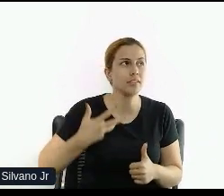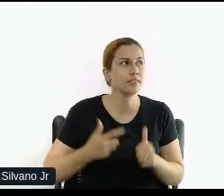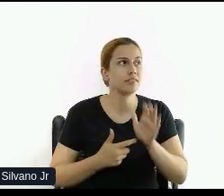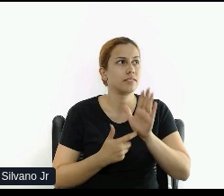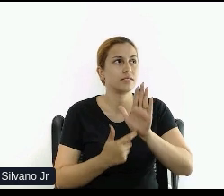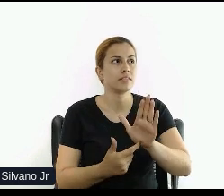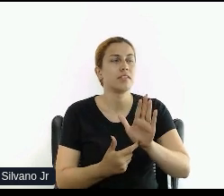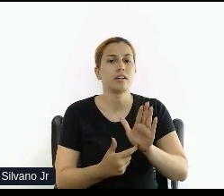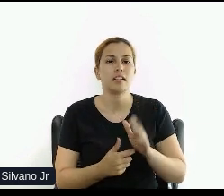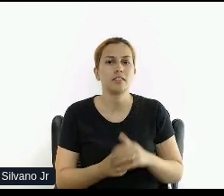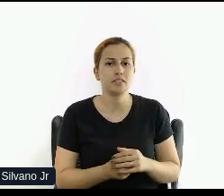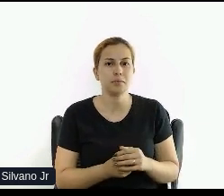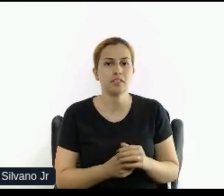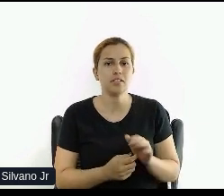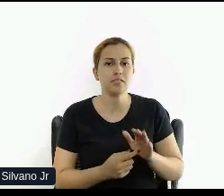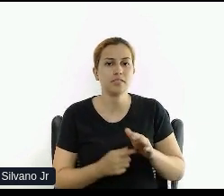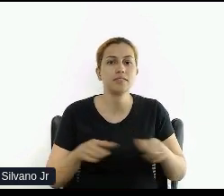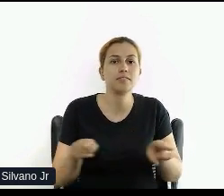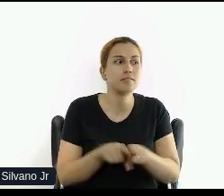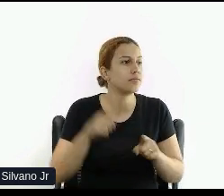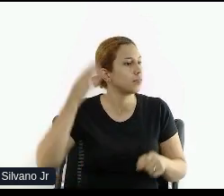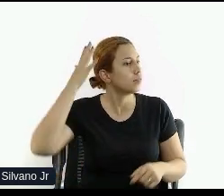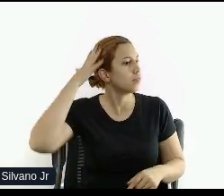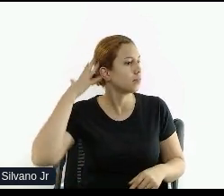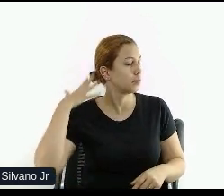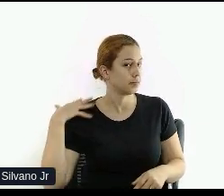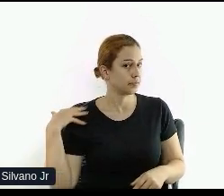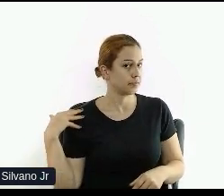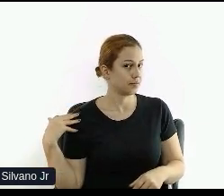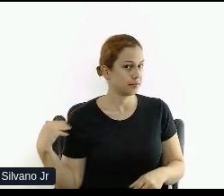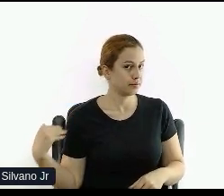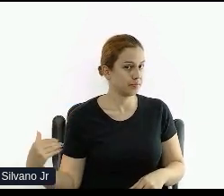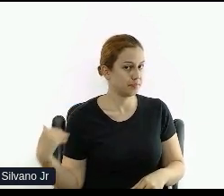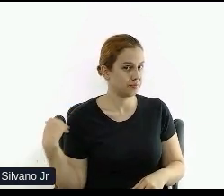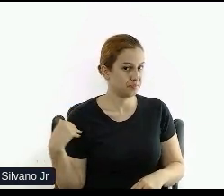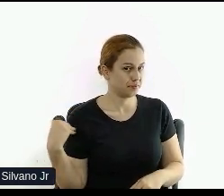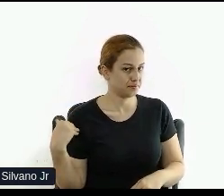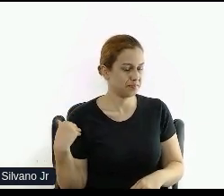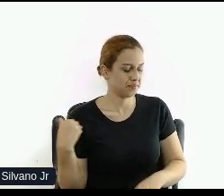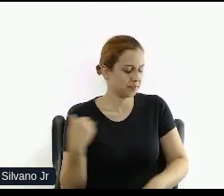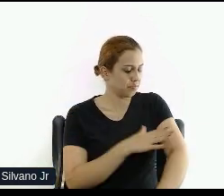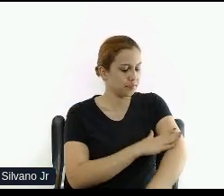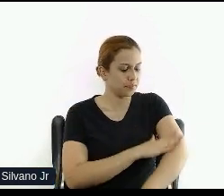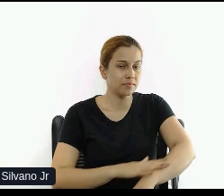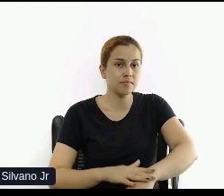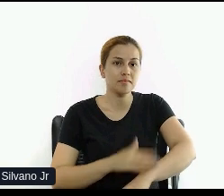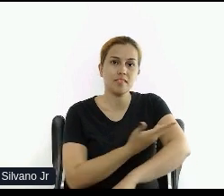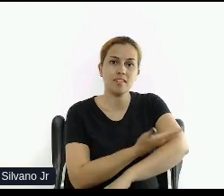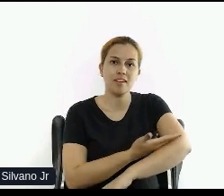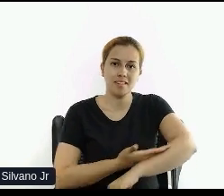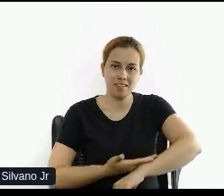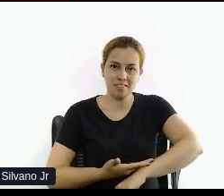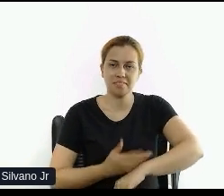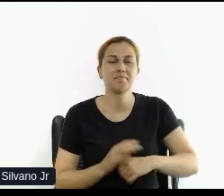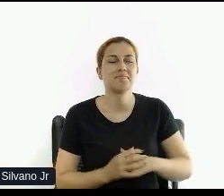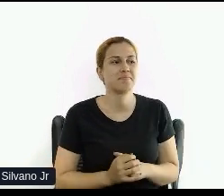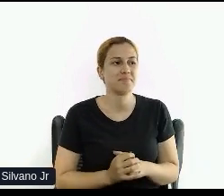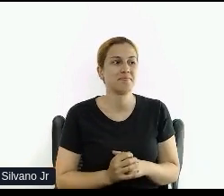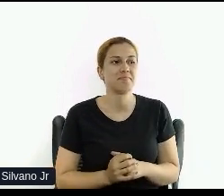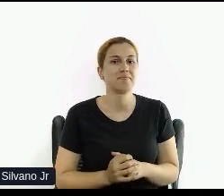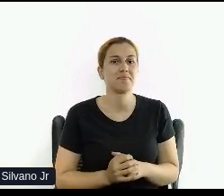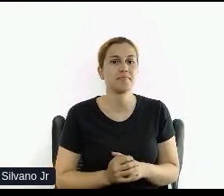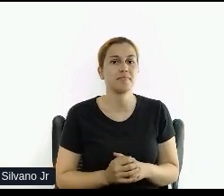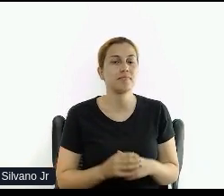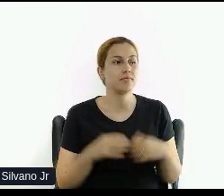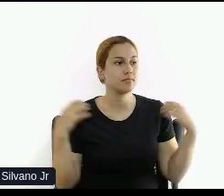branca, de cabelos longos, acho que médios, mais entre longos e médios, com as